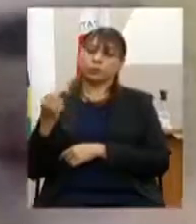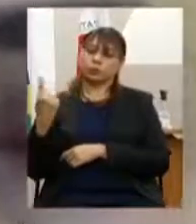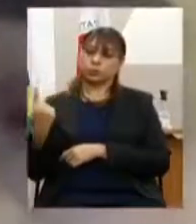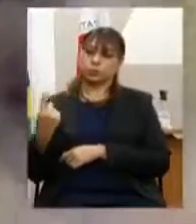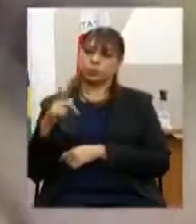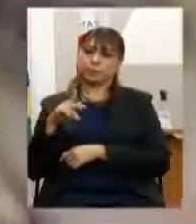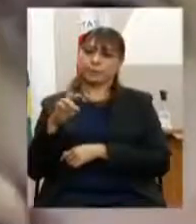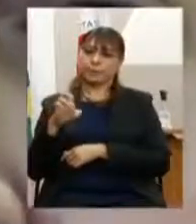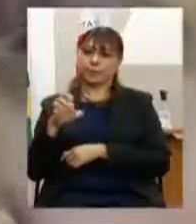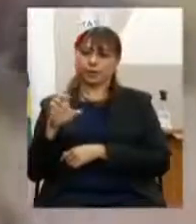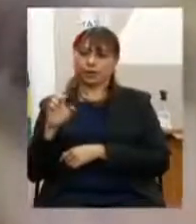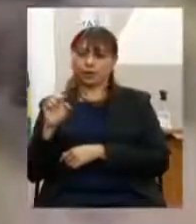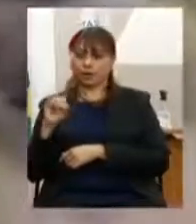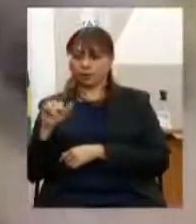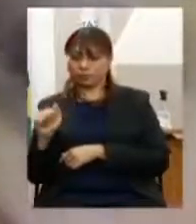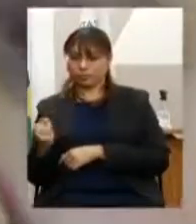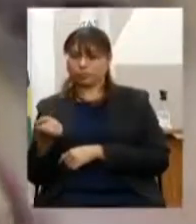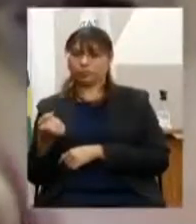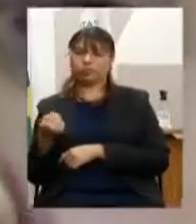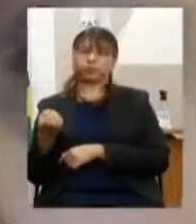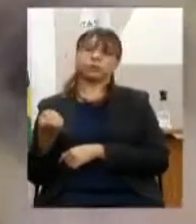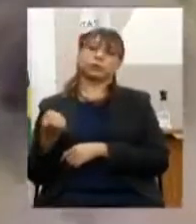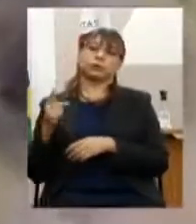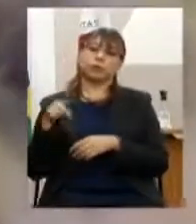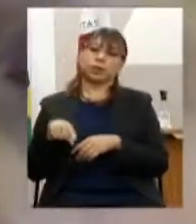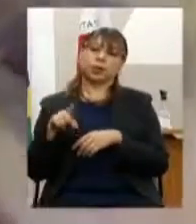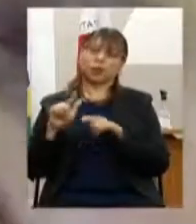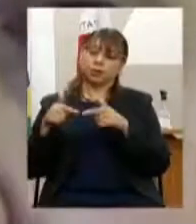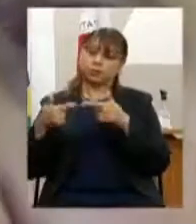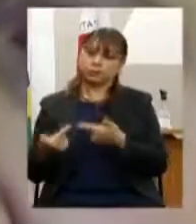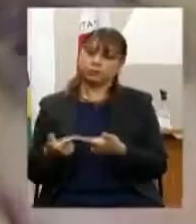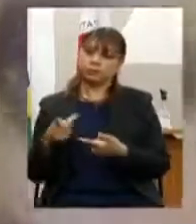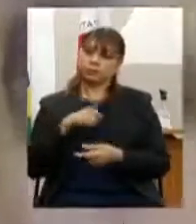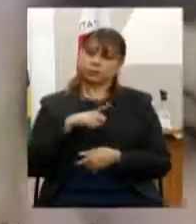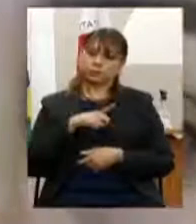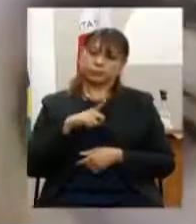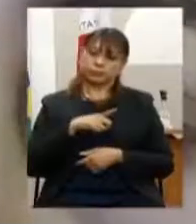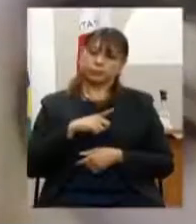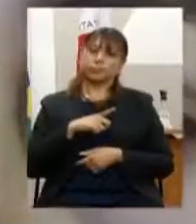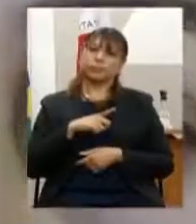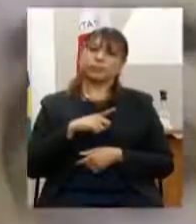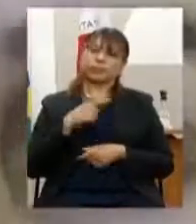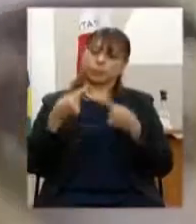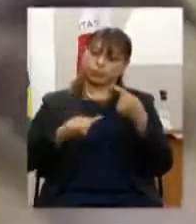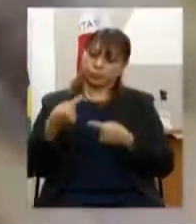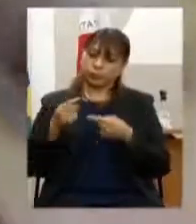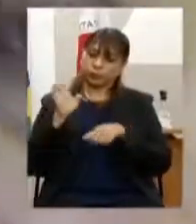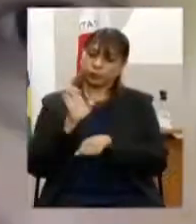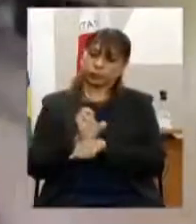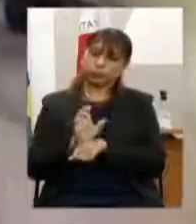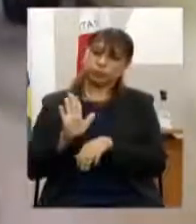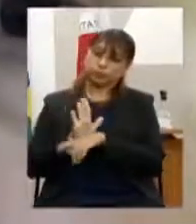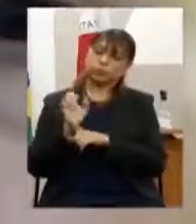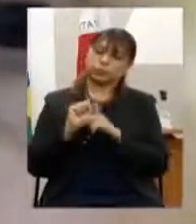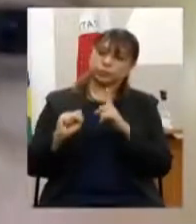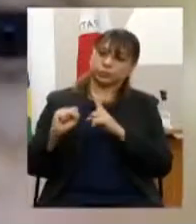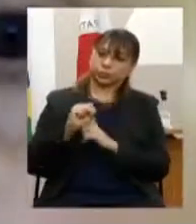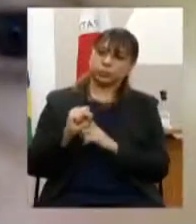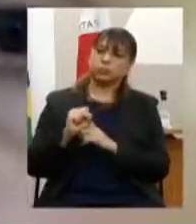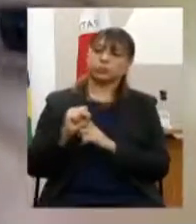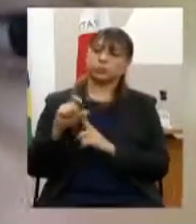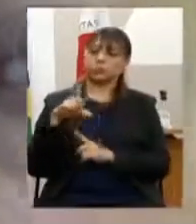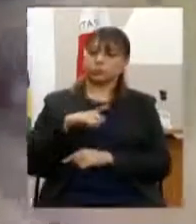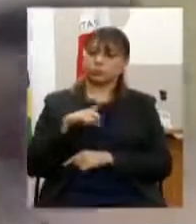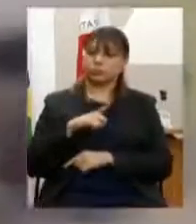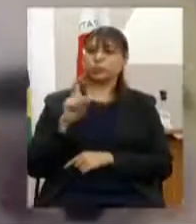que são ações que se referem à política estadual de assistência social e está na unidade orçamentária